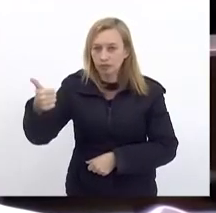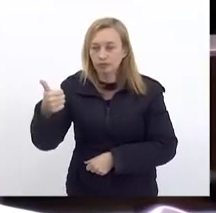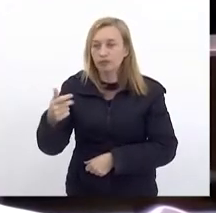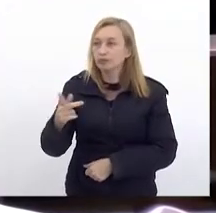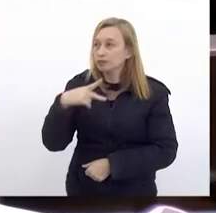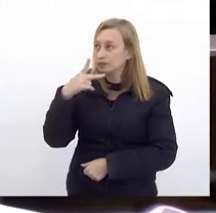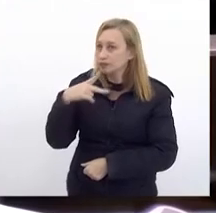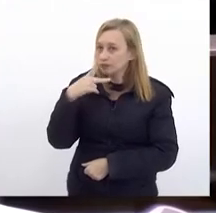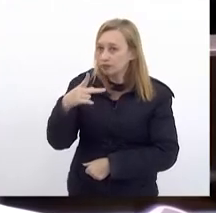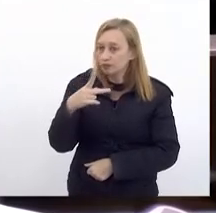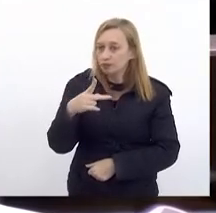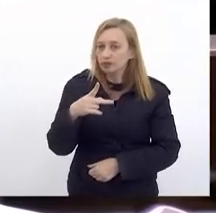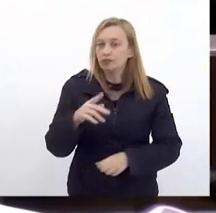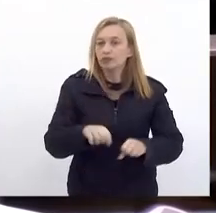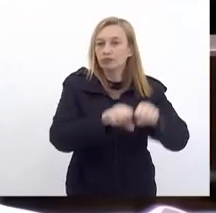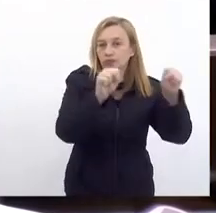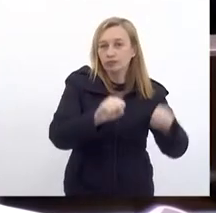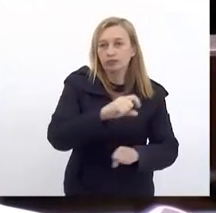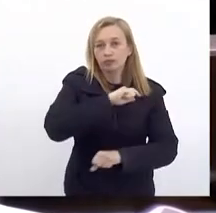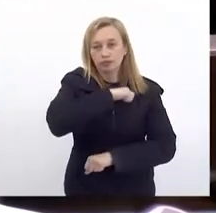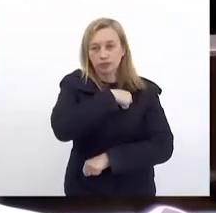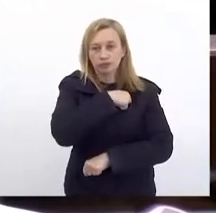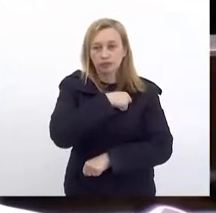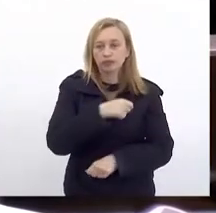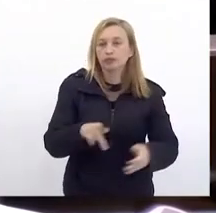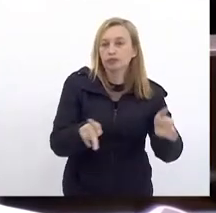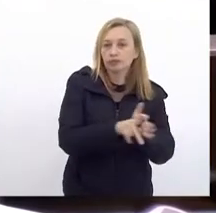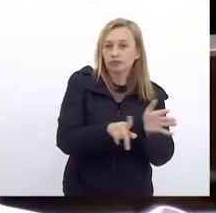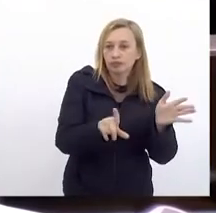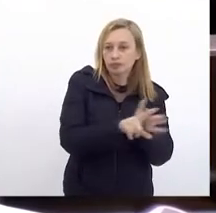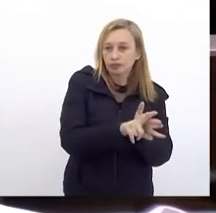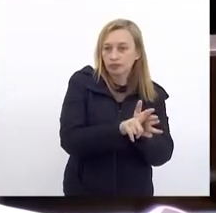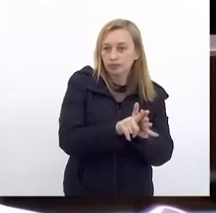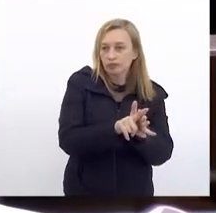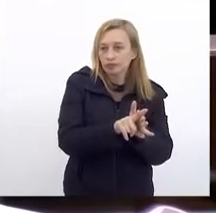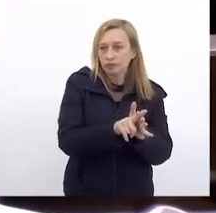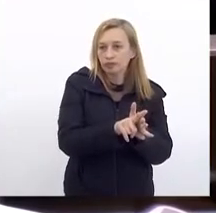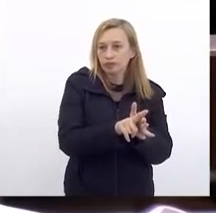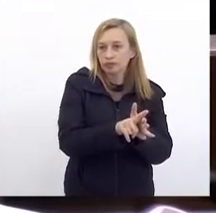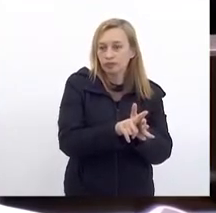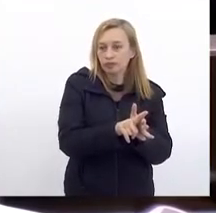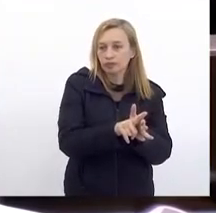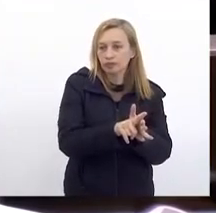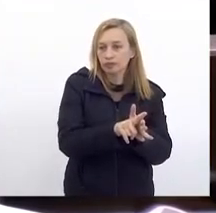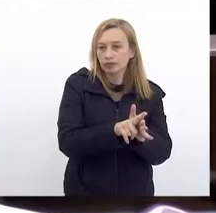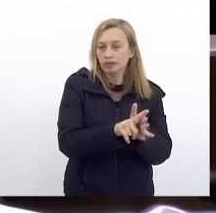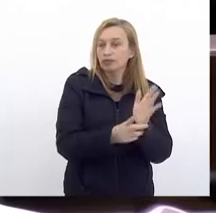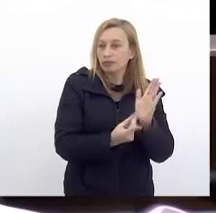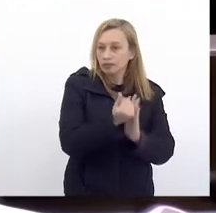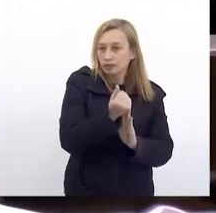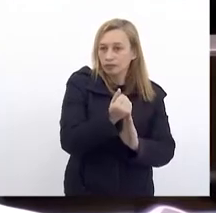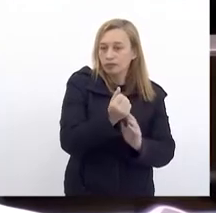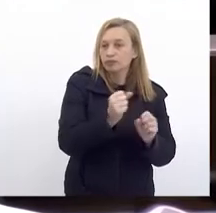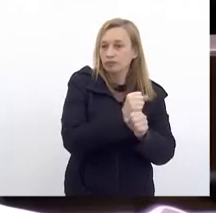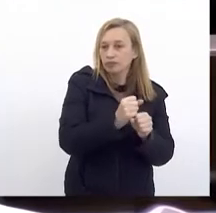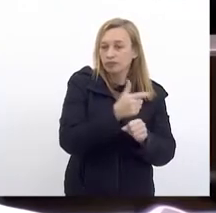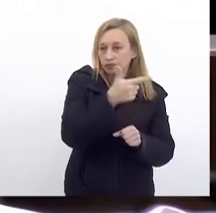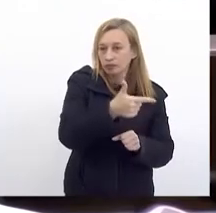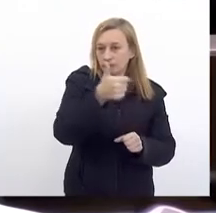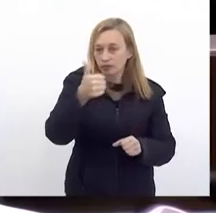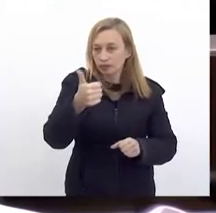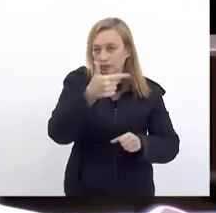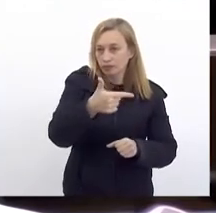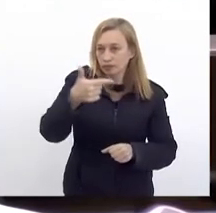recuperação fiscal A piloa de 22 Em cotejada Com a 21 Cai de 10